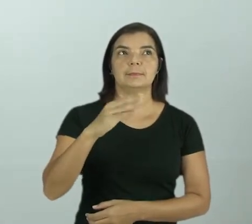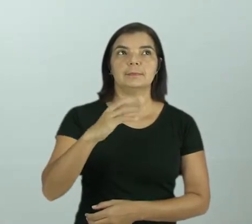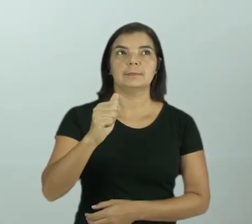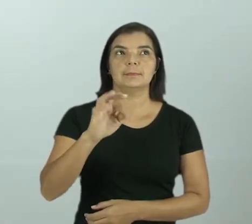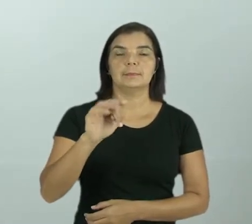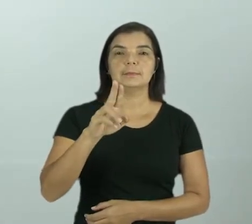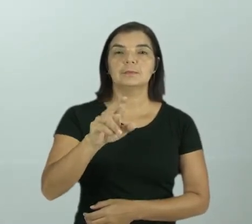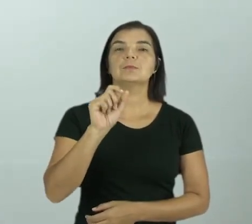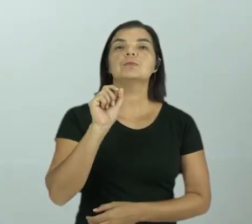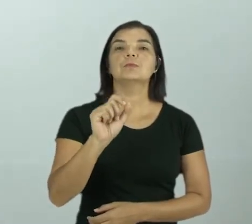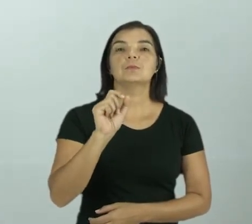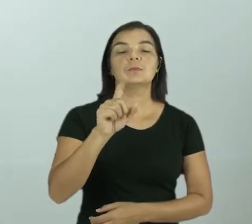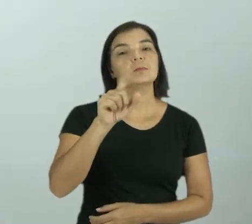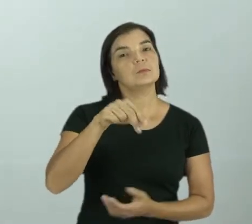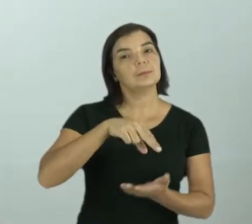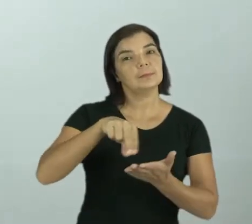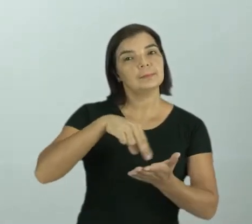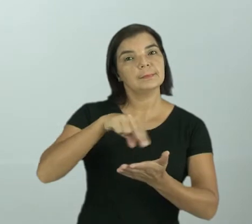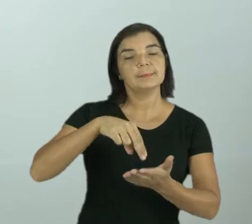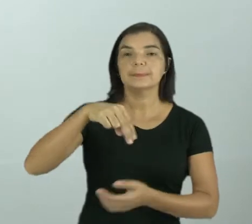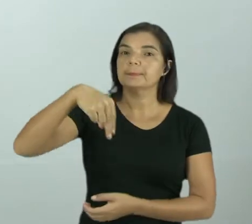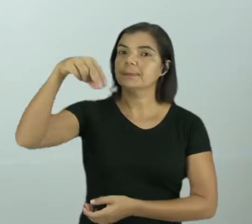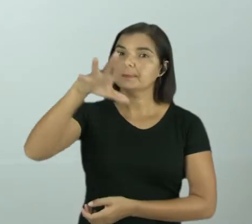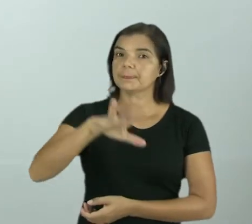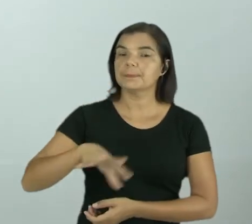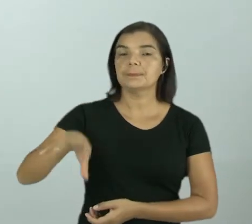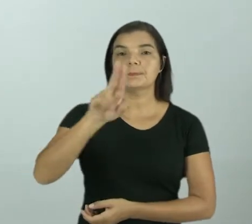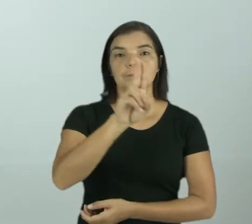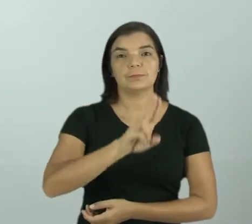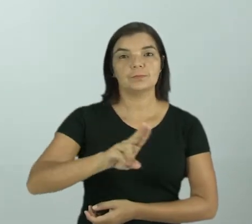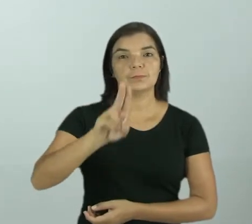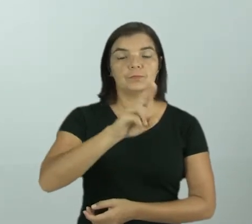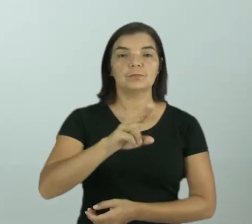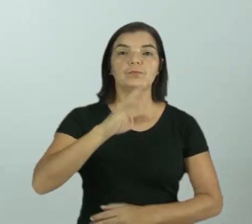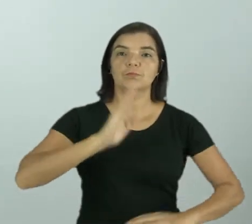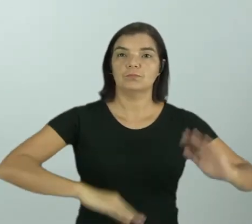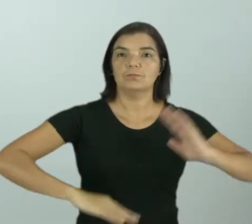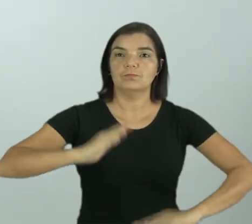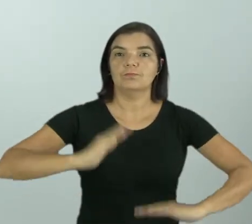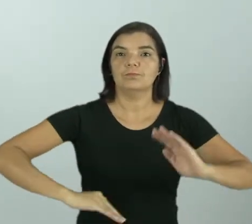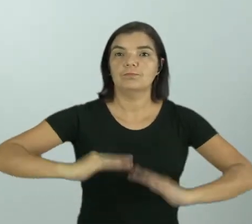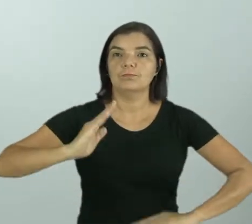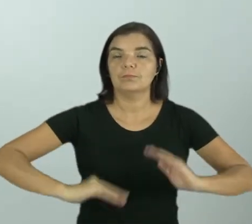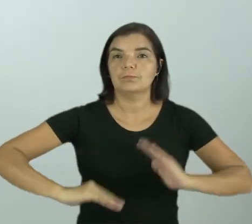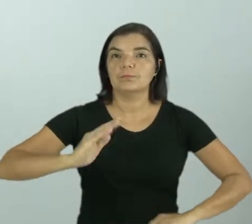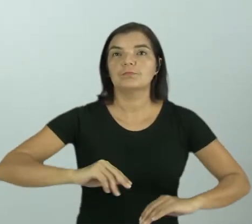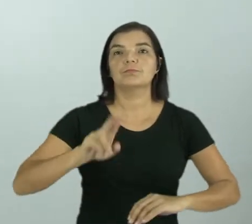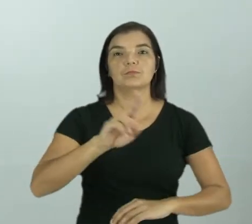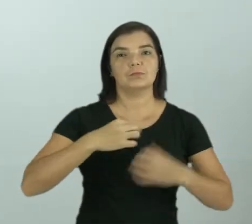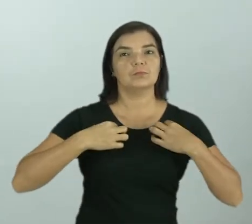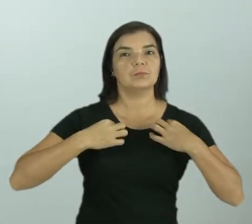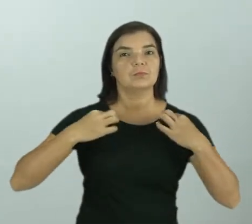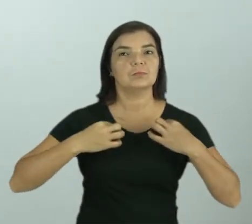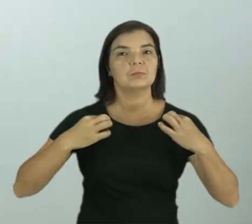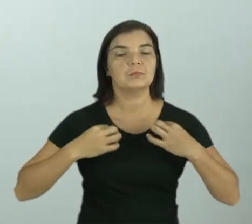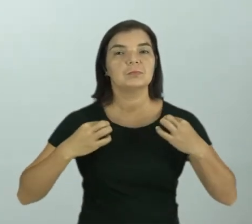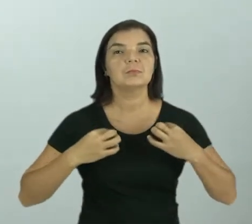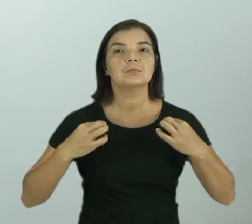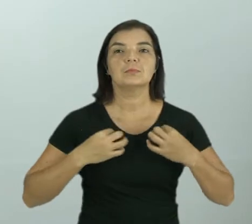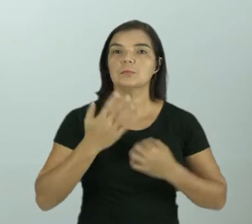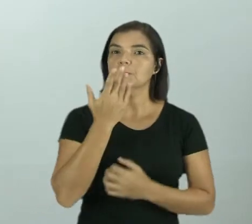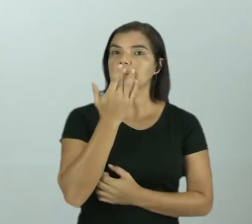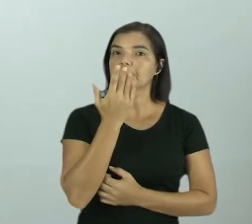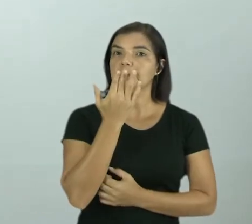só, o que é? É uma dança nordestina, em que eles utilizam tambores, utilizam essas vestimentas